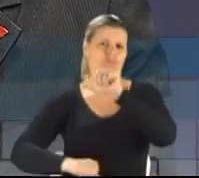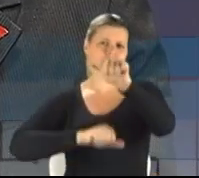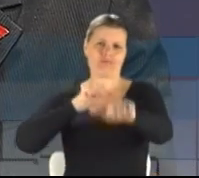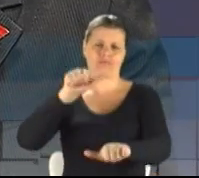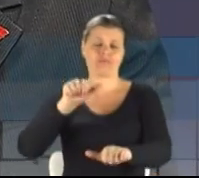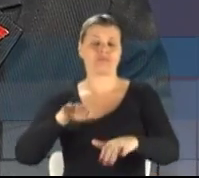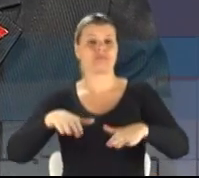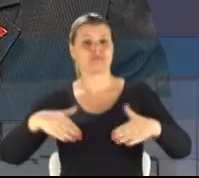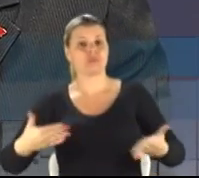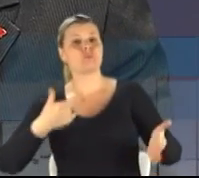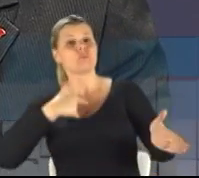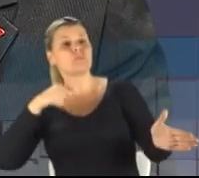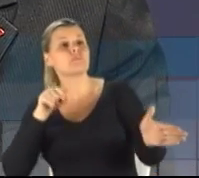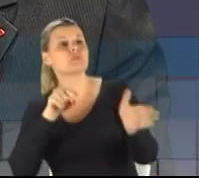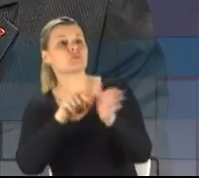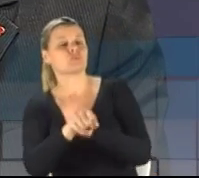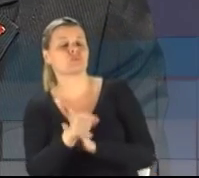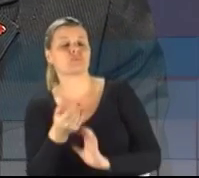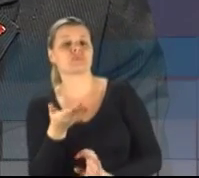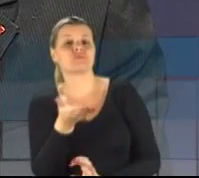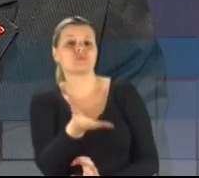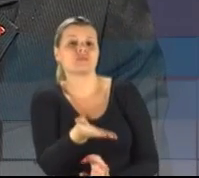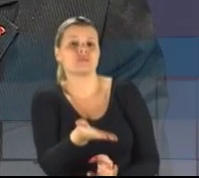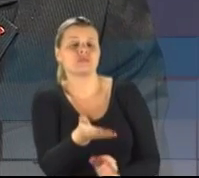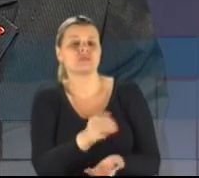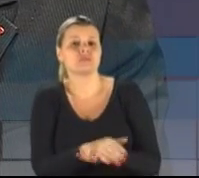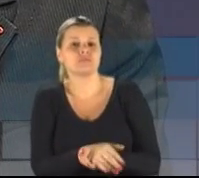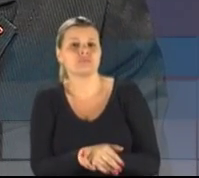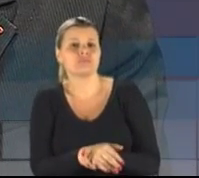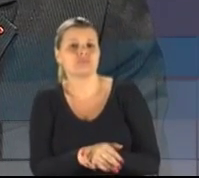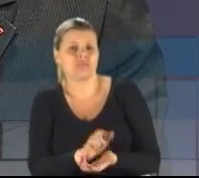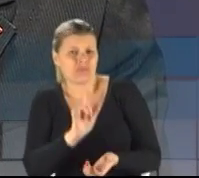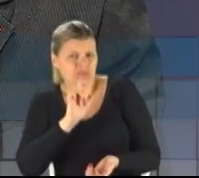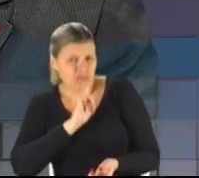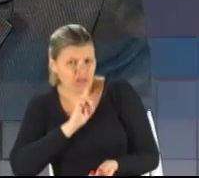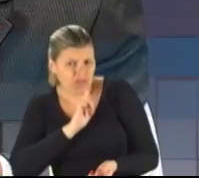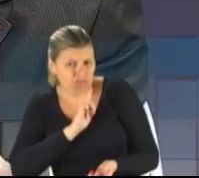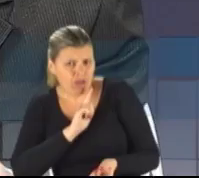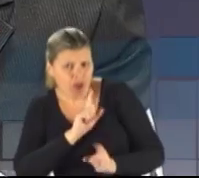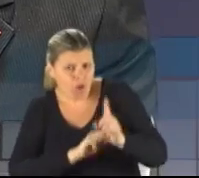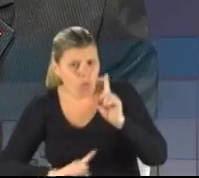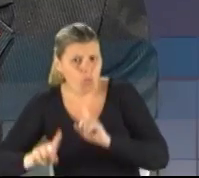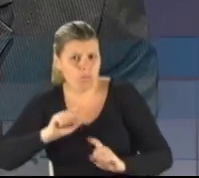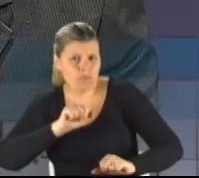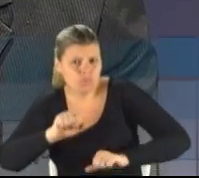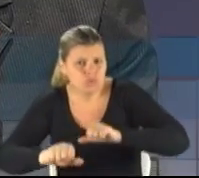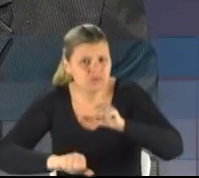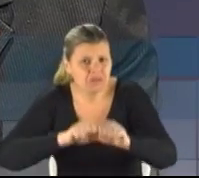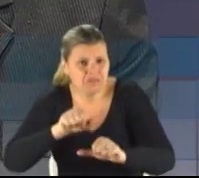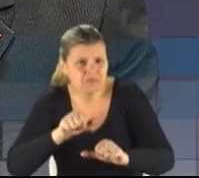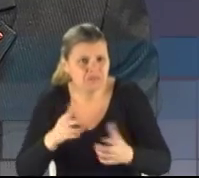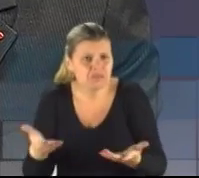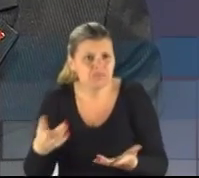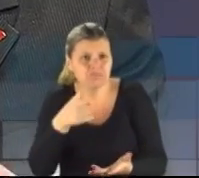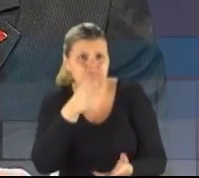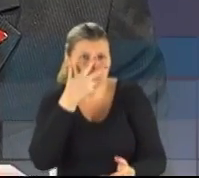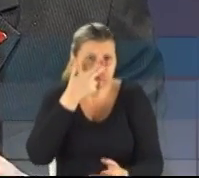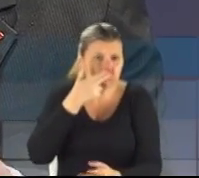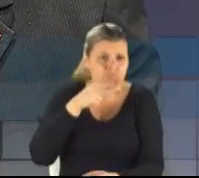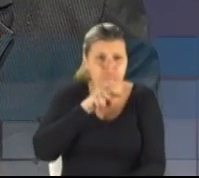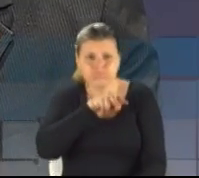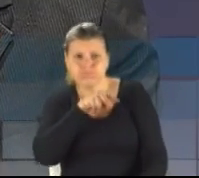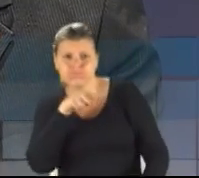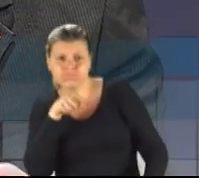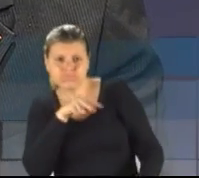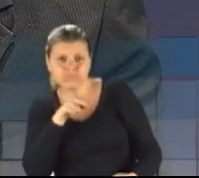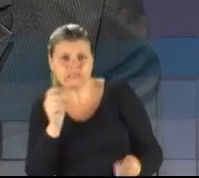minha pergunta se refere ao seguinte. Há alguma mudança em perspectiva que nós possamos